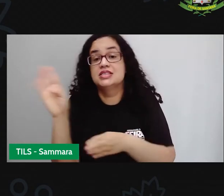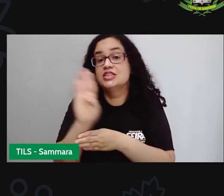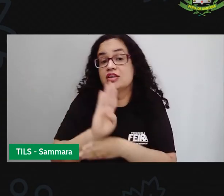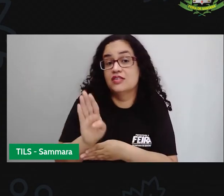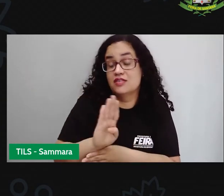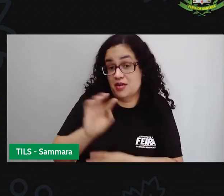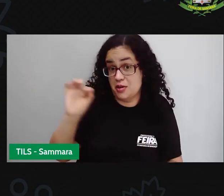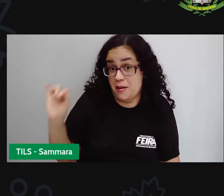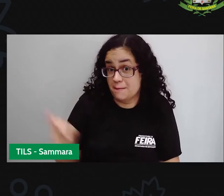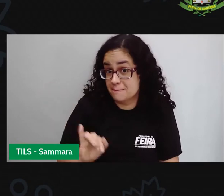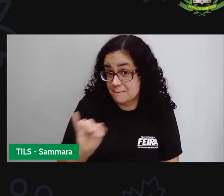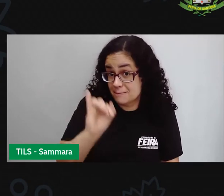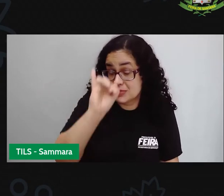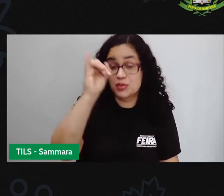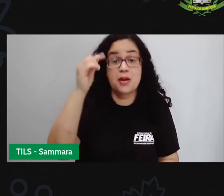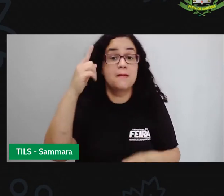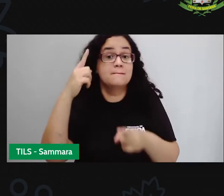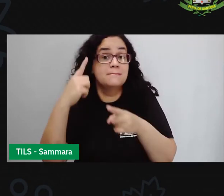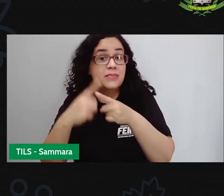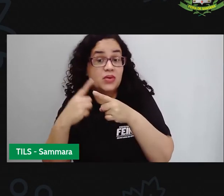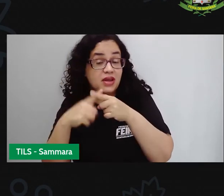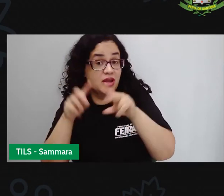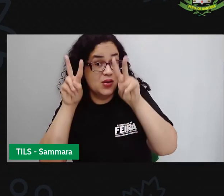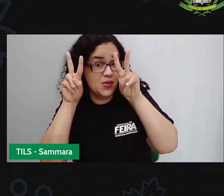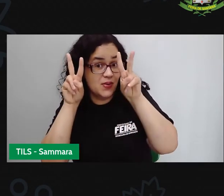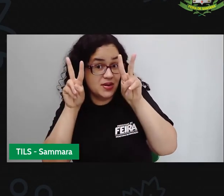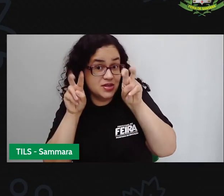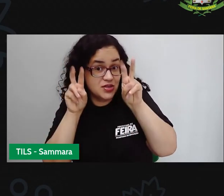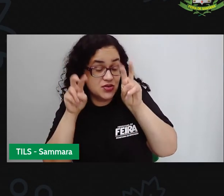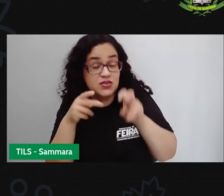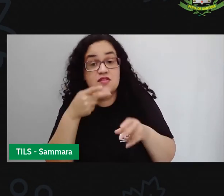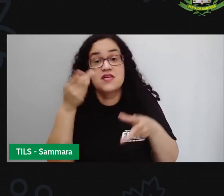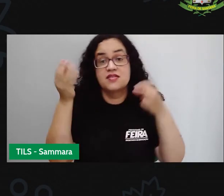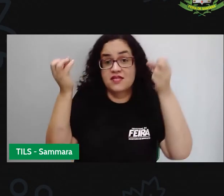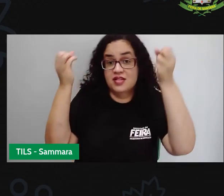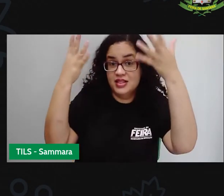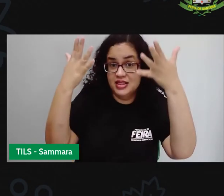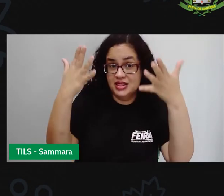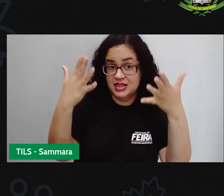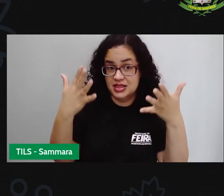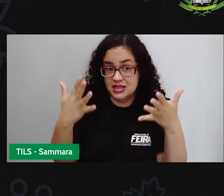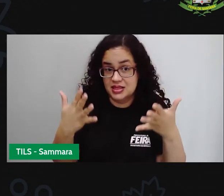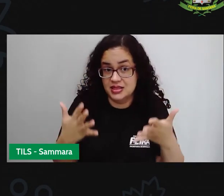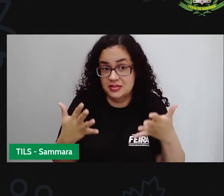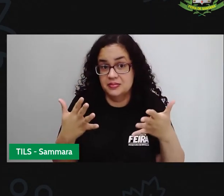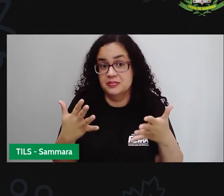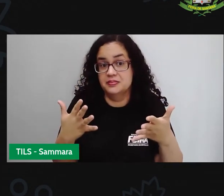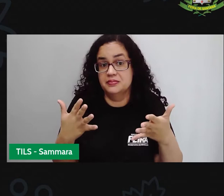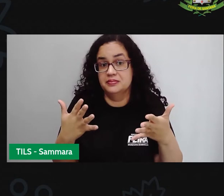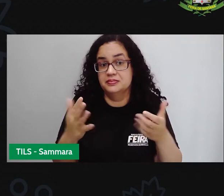muito importante, porque o assunto que a gente vai falar é algo, assim, muito